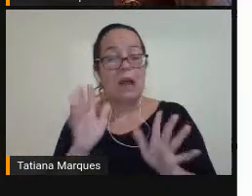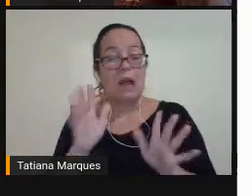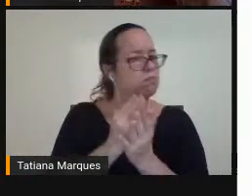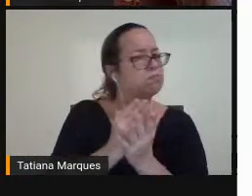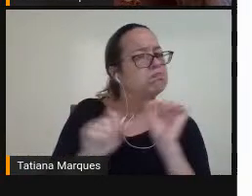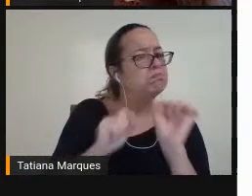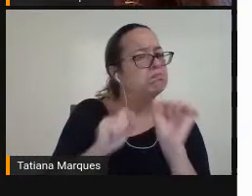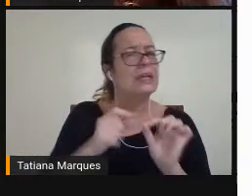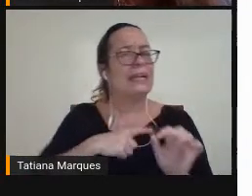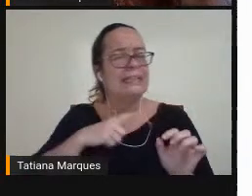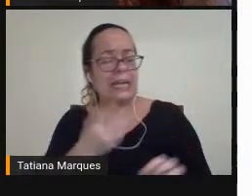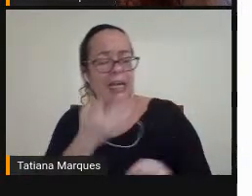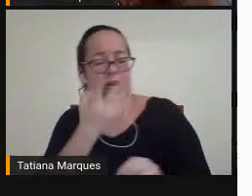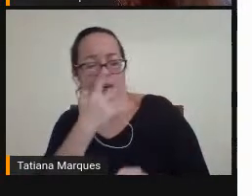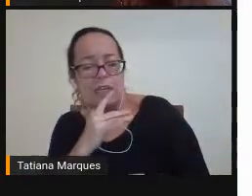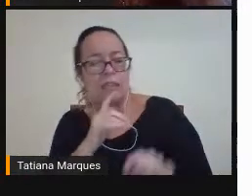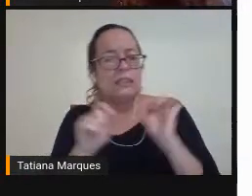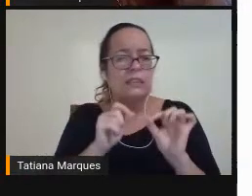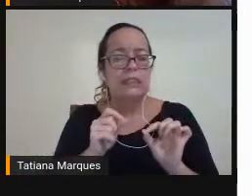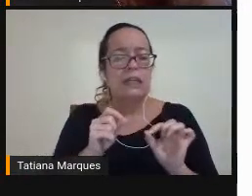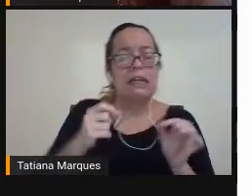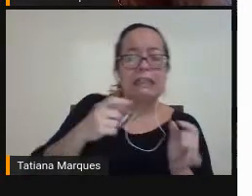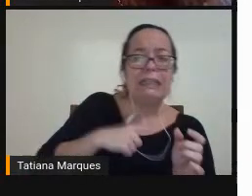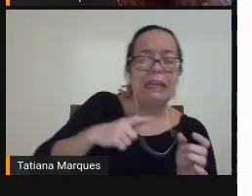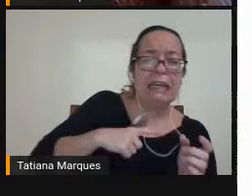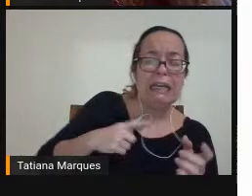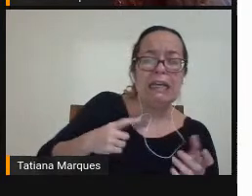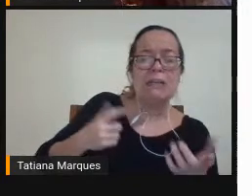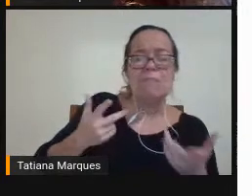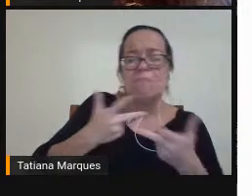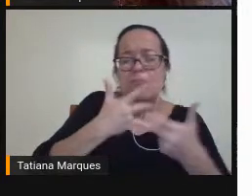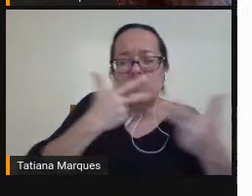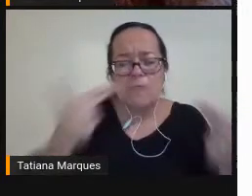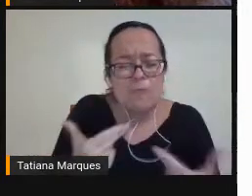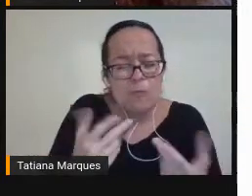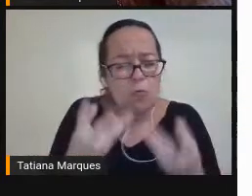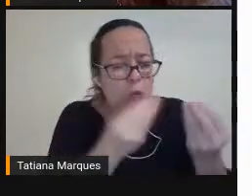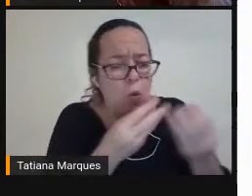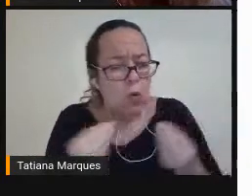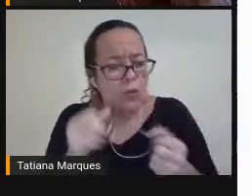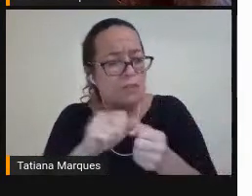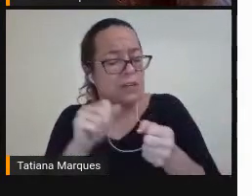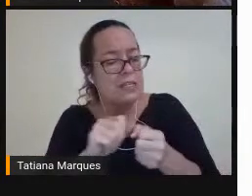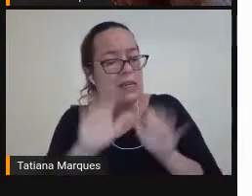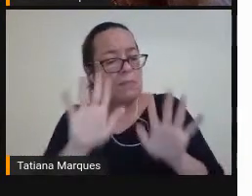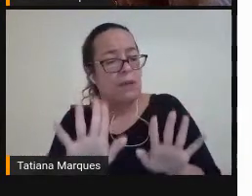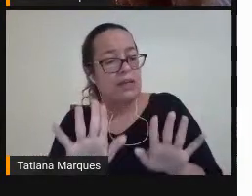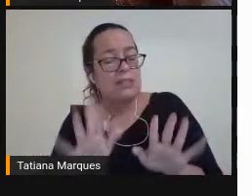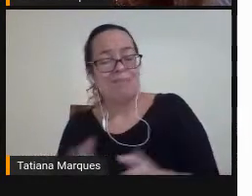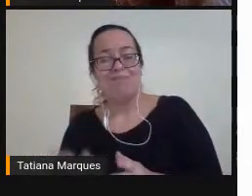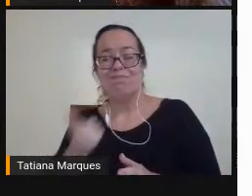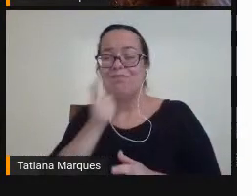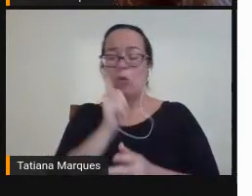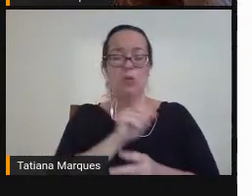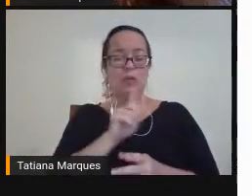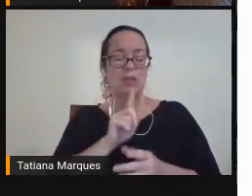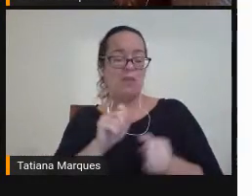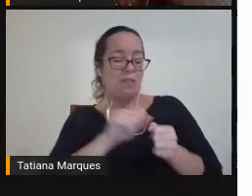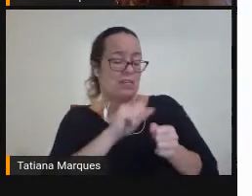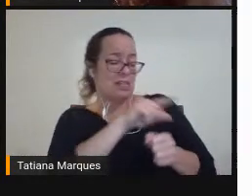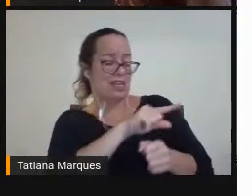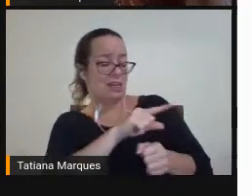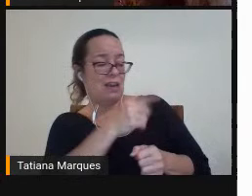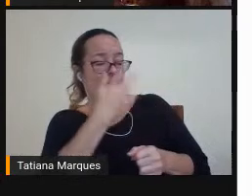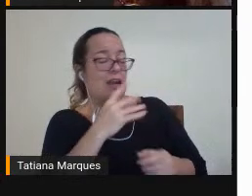Possibilidades Dessa E às vezes A gente Não conseguiu Atingir Um significado Para ela Ela não consegue Produzir sentido A partir